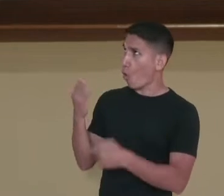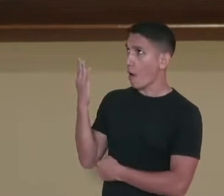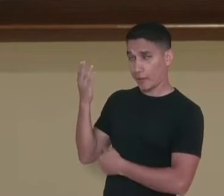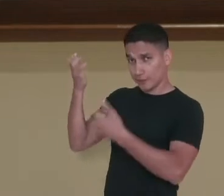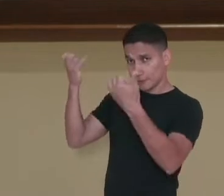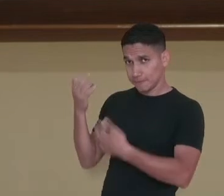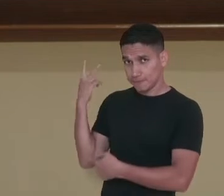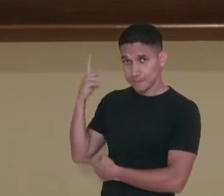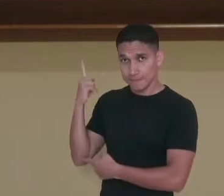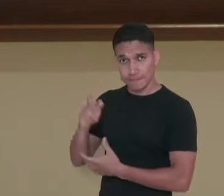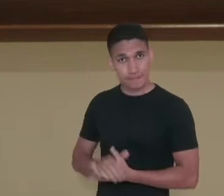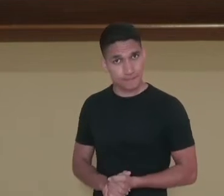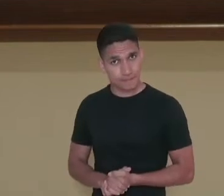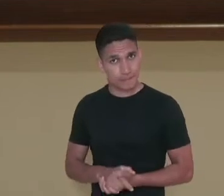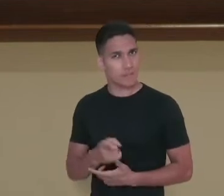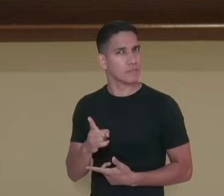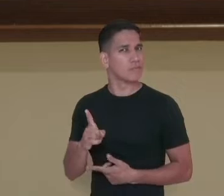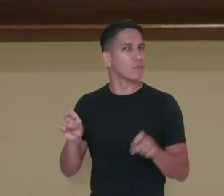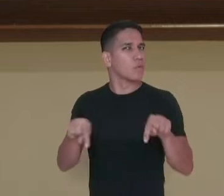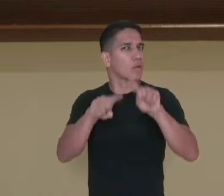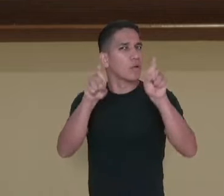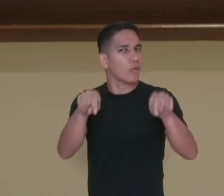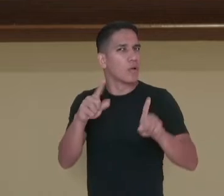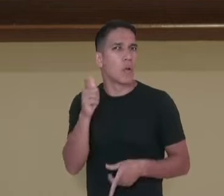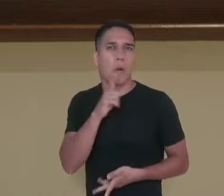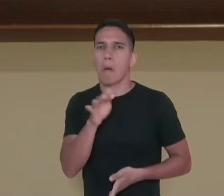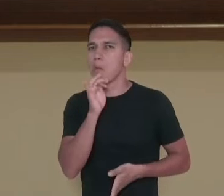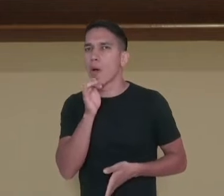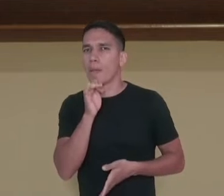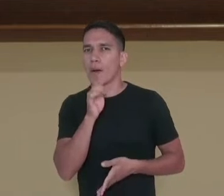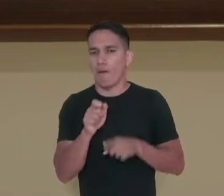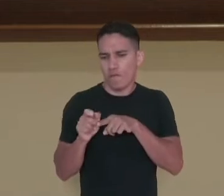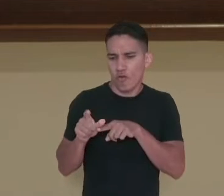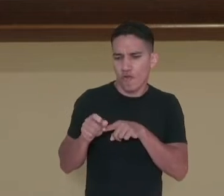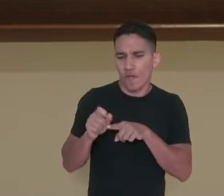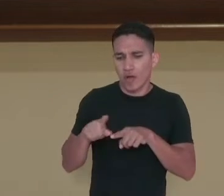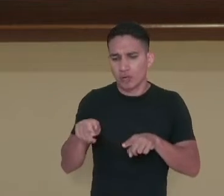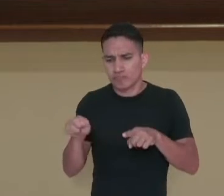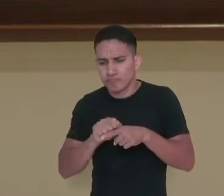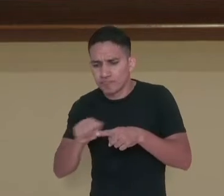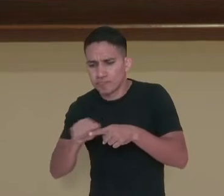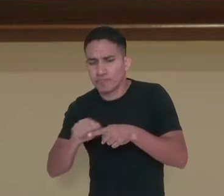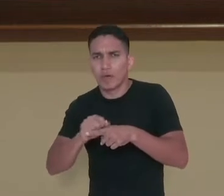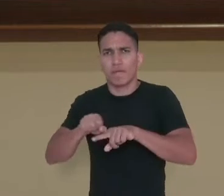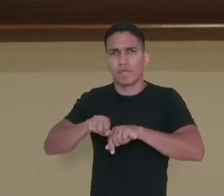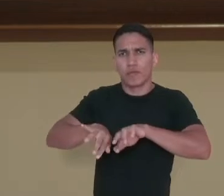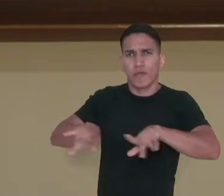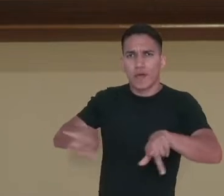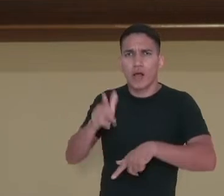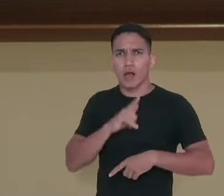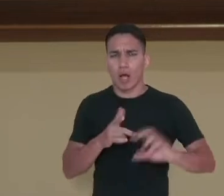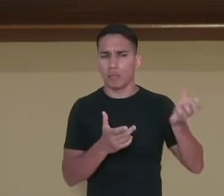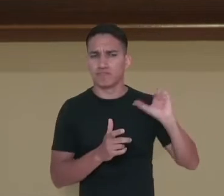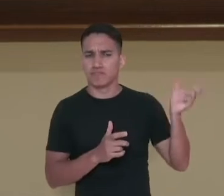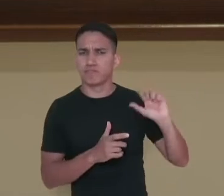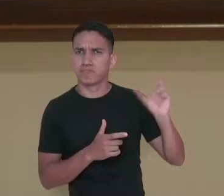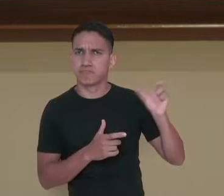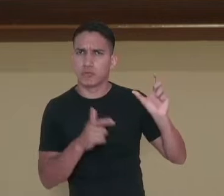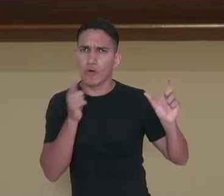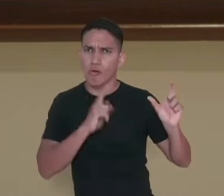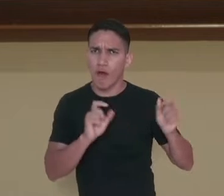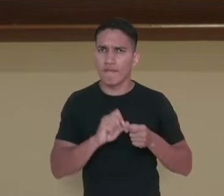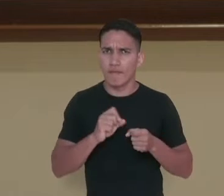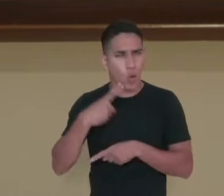pensamento do Hornbostel? Será que uma caixinha de fósforo pode ser considerada um instrumento musical? Ela produz som? Ela nos dá